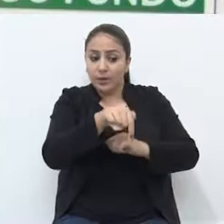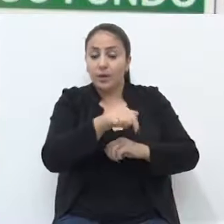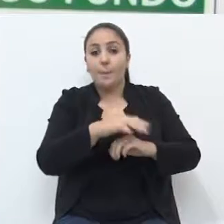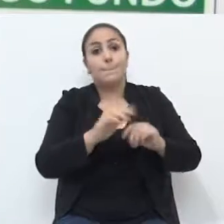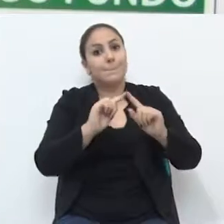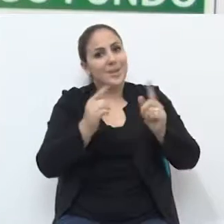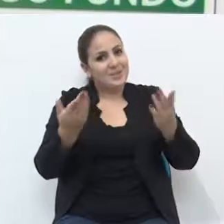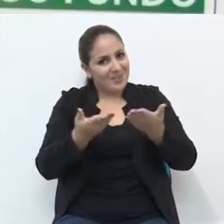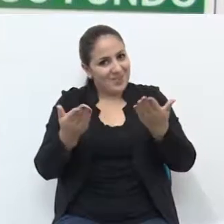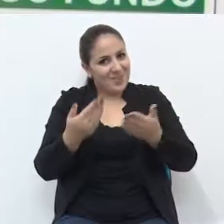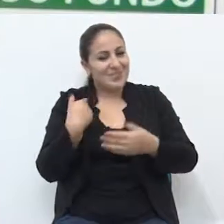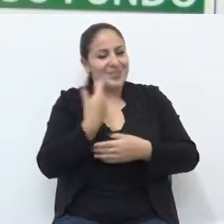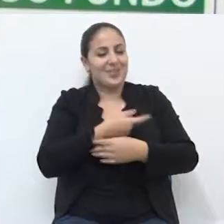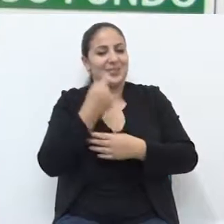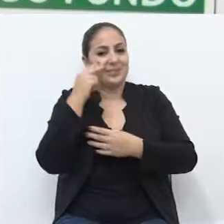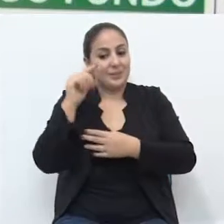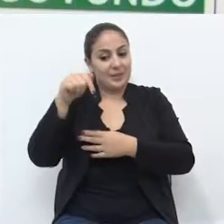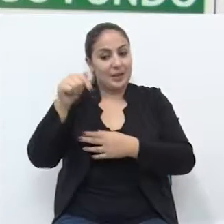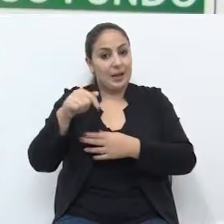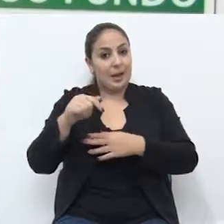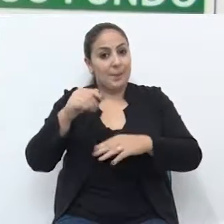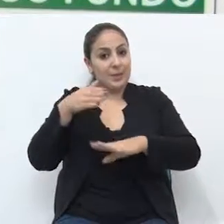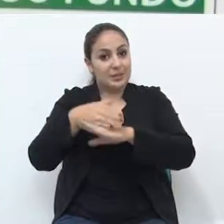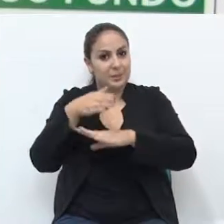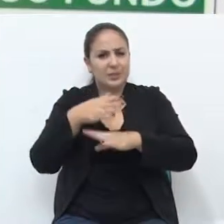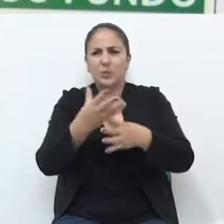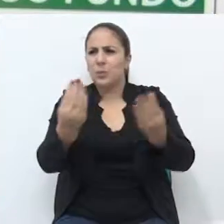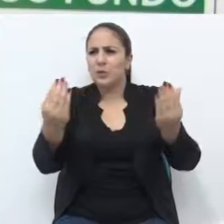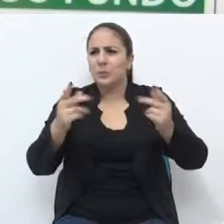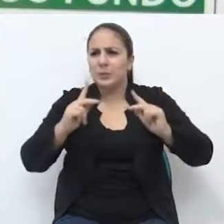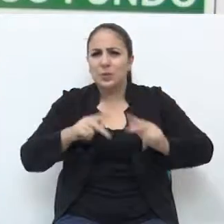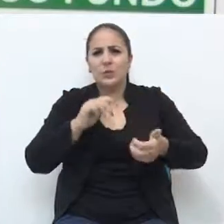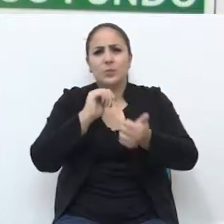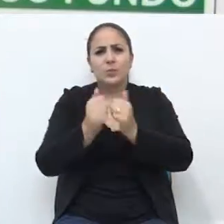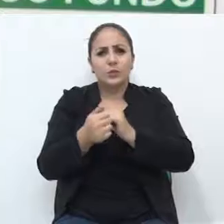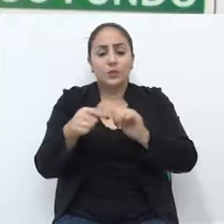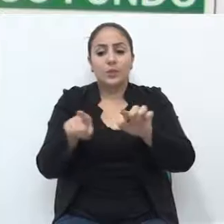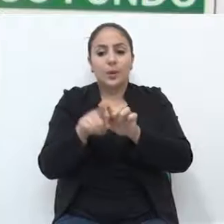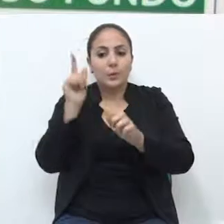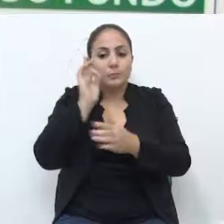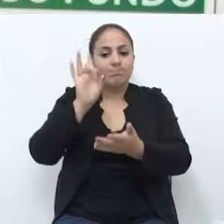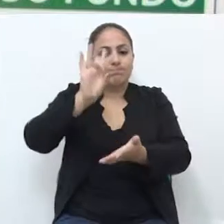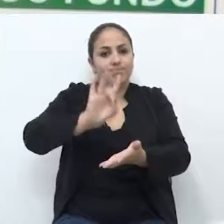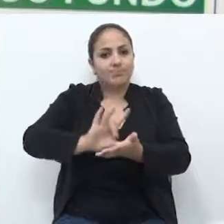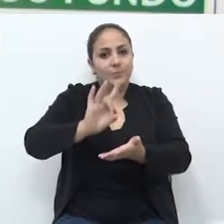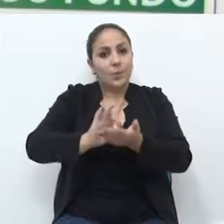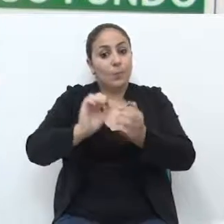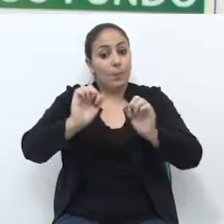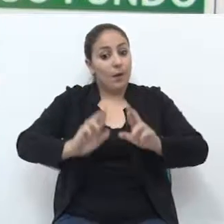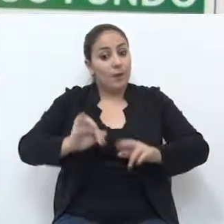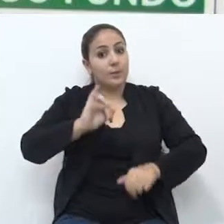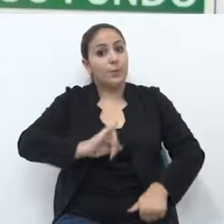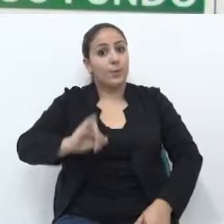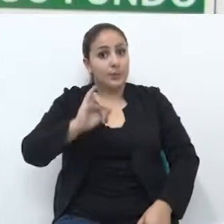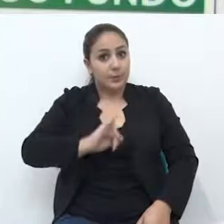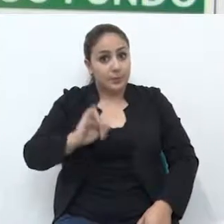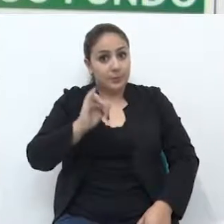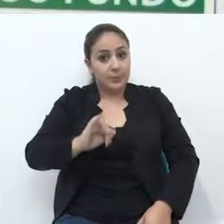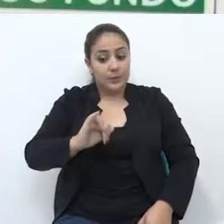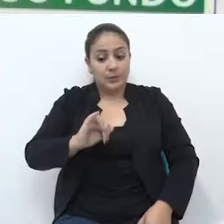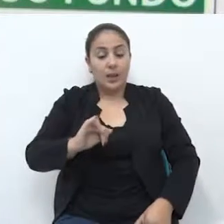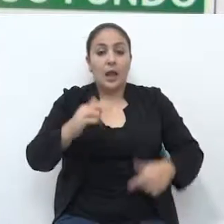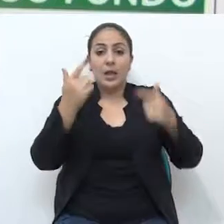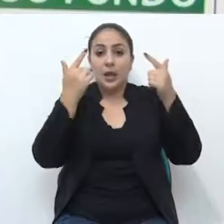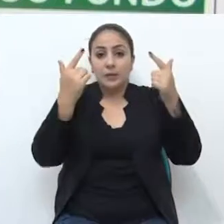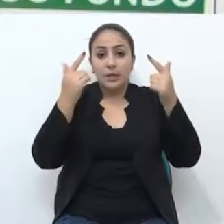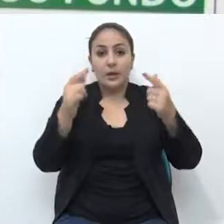aqui. E agora, pelo que se viu aqui, a presença em grande número dos esportistas, ela se consolida como uma área importante